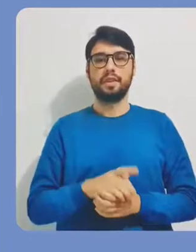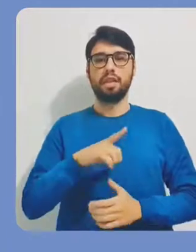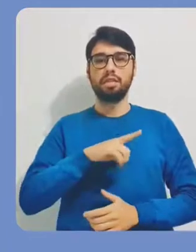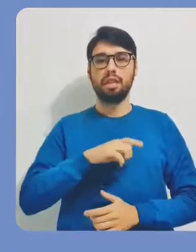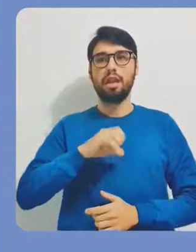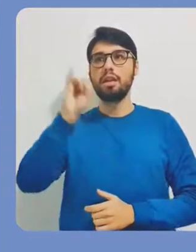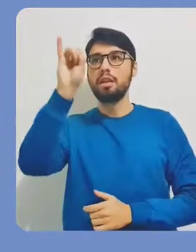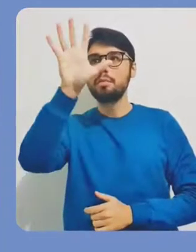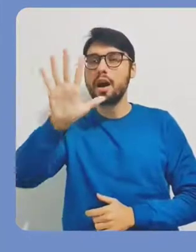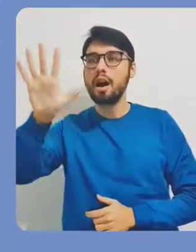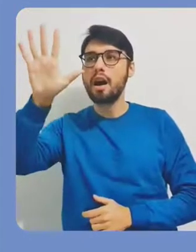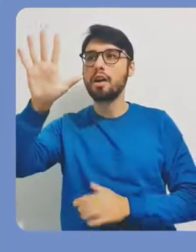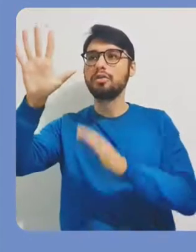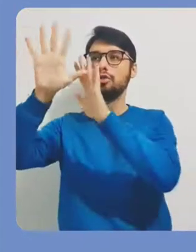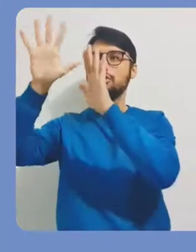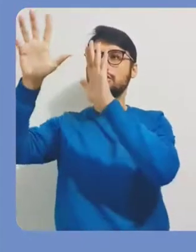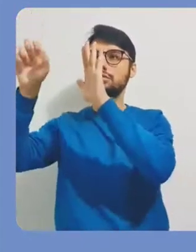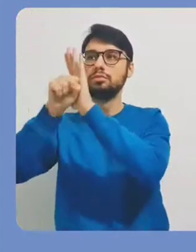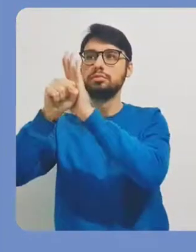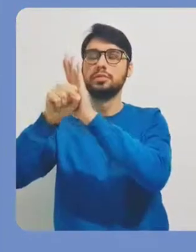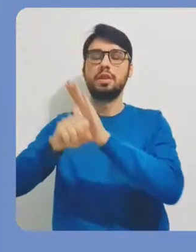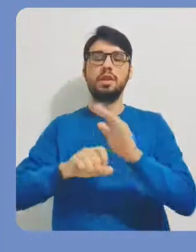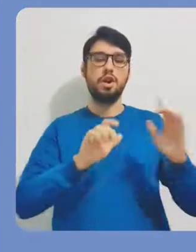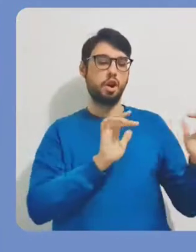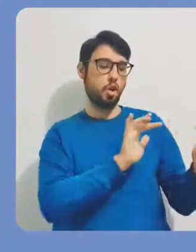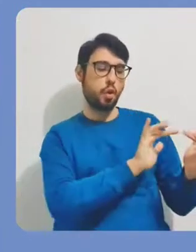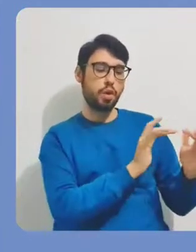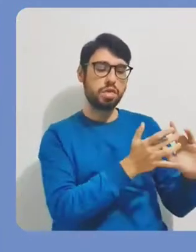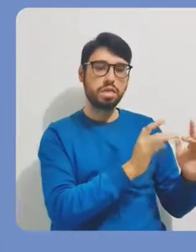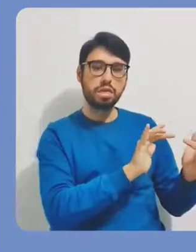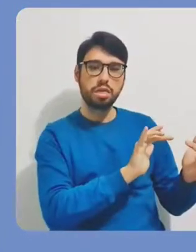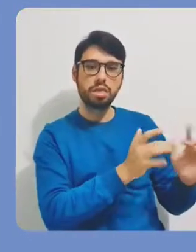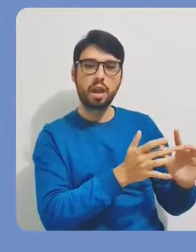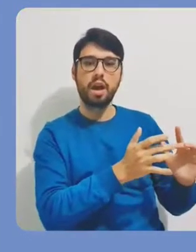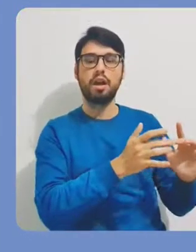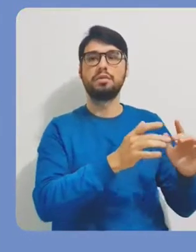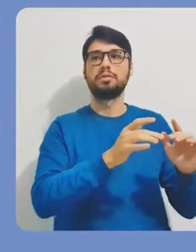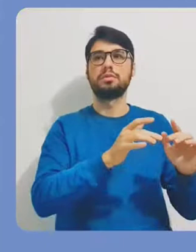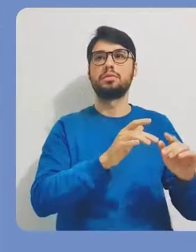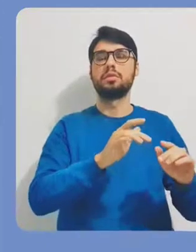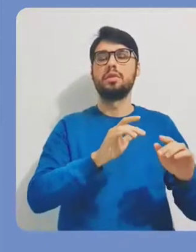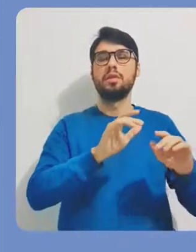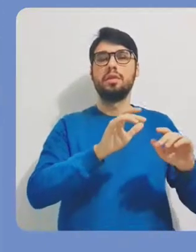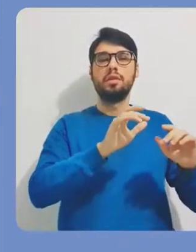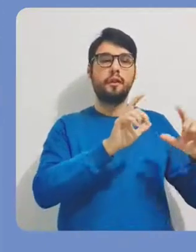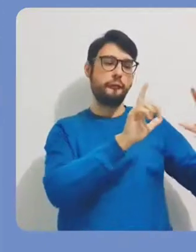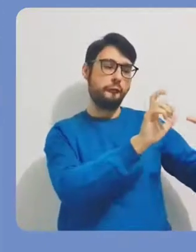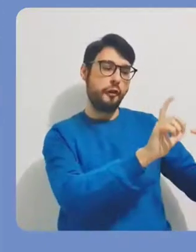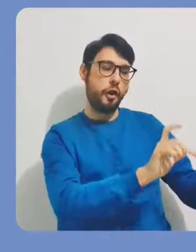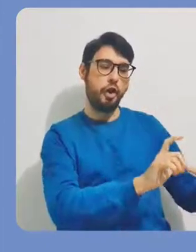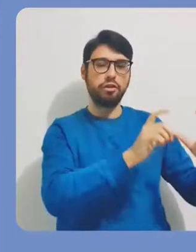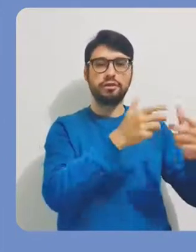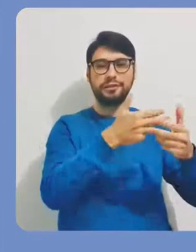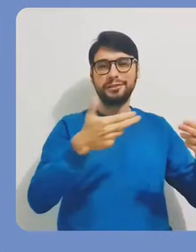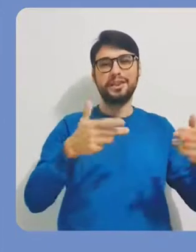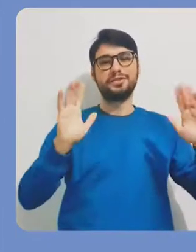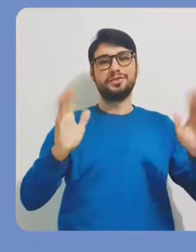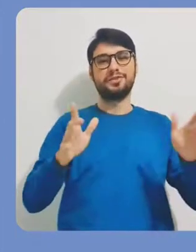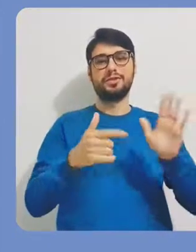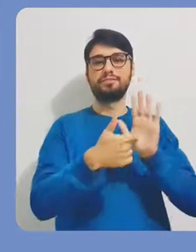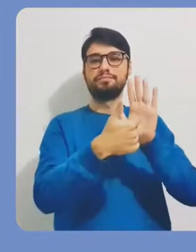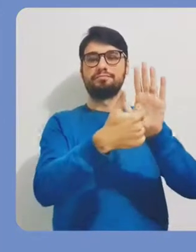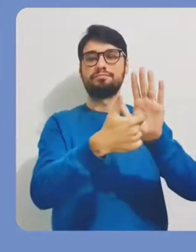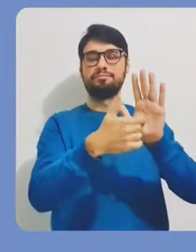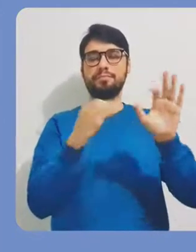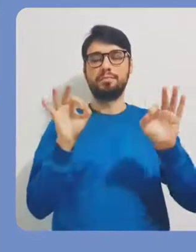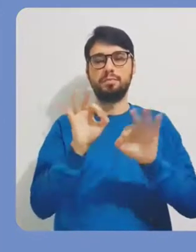eu tenho agora aquela visualização da imagem, eu tenho as informações de contato, eu alterei a logo, eu fiz uma